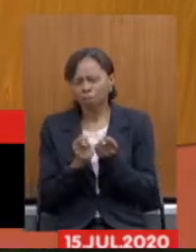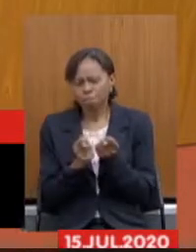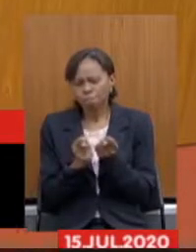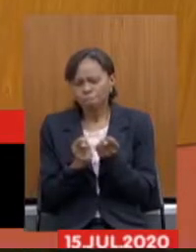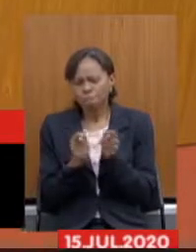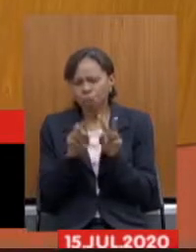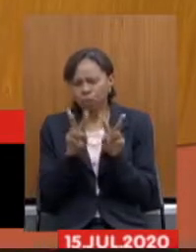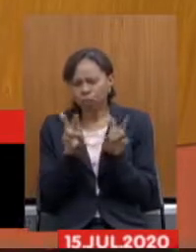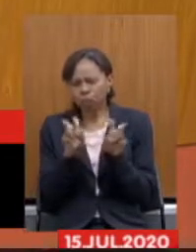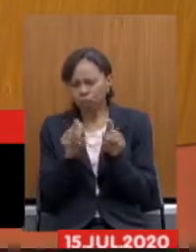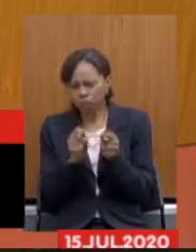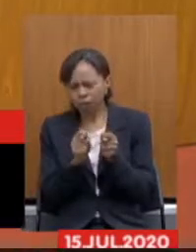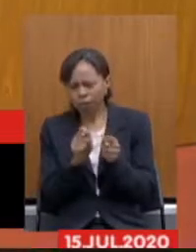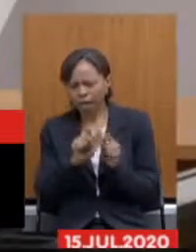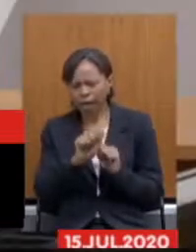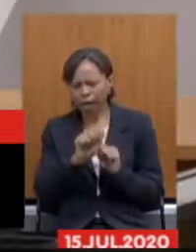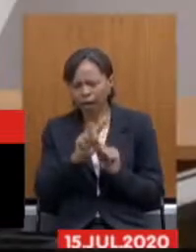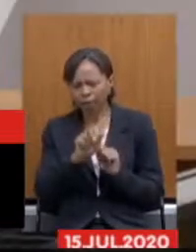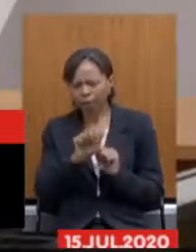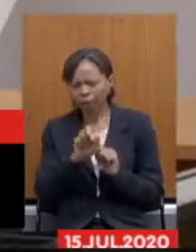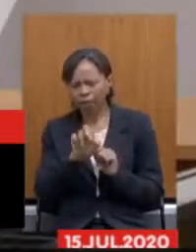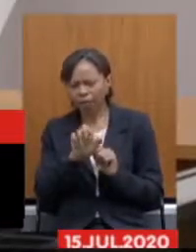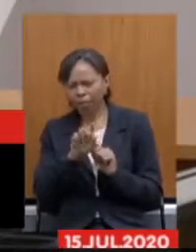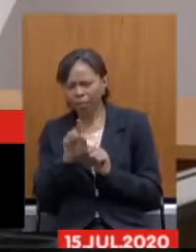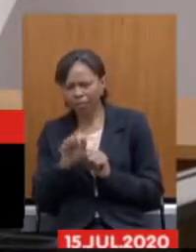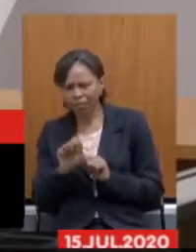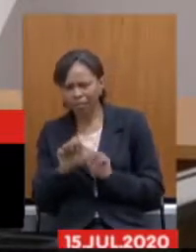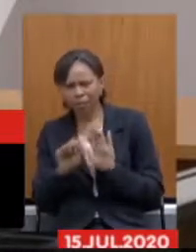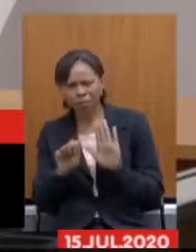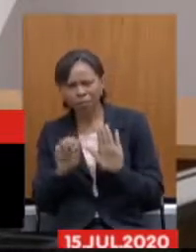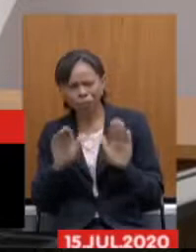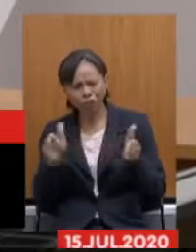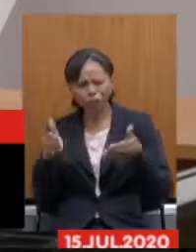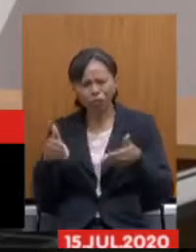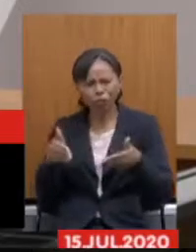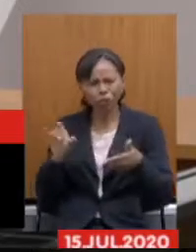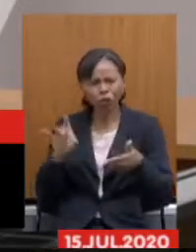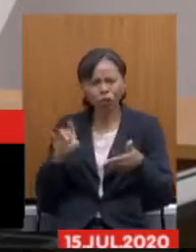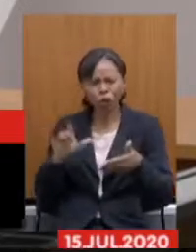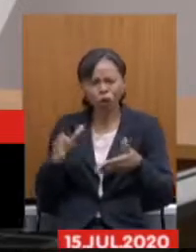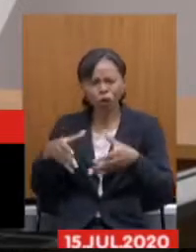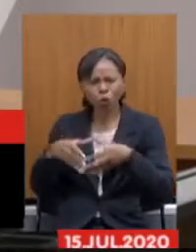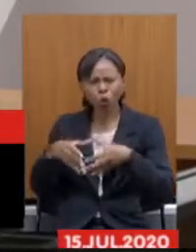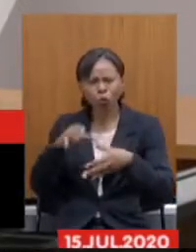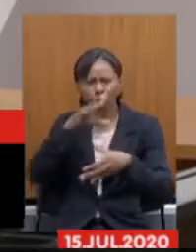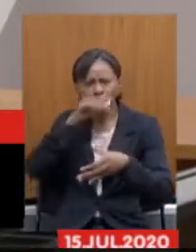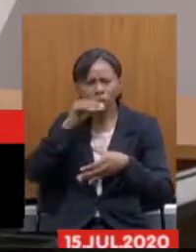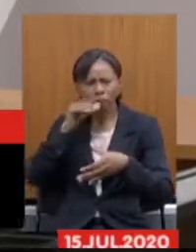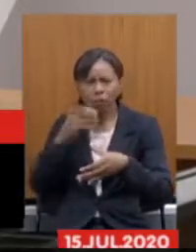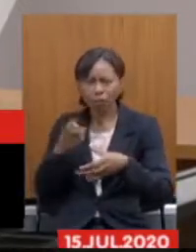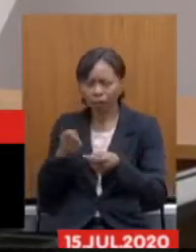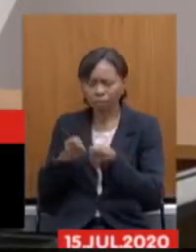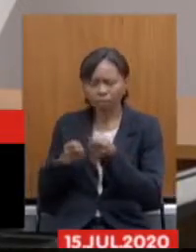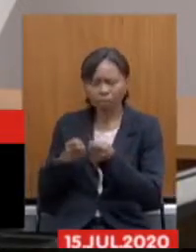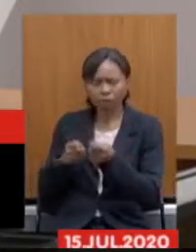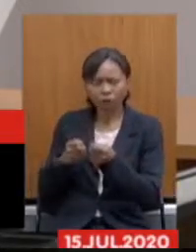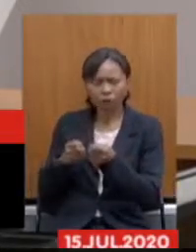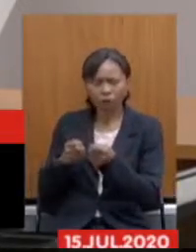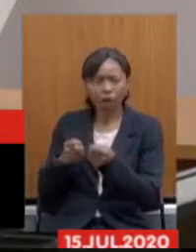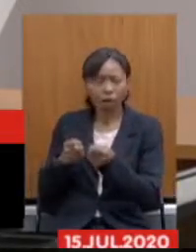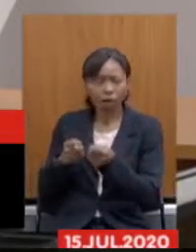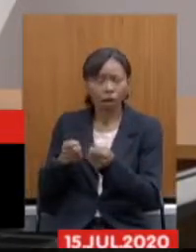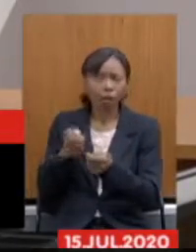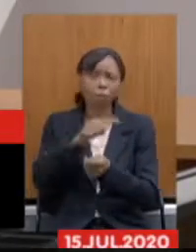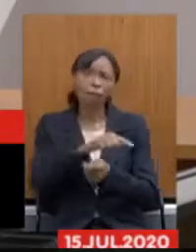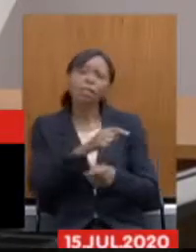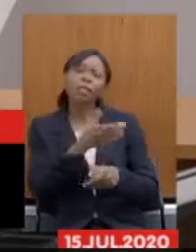vem só para um grupo os servidores públicos essa avareza não está ligada por exemplo aqui às mineradoras então